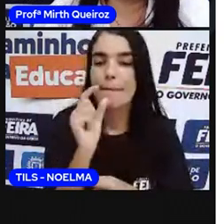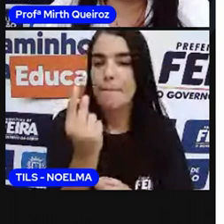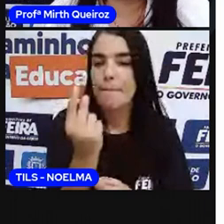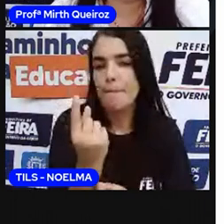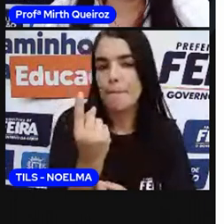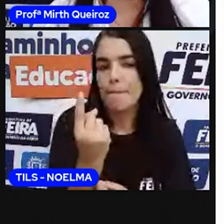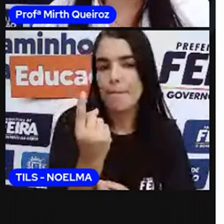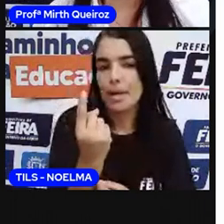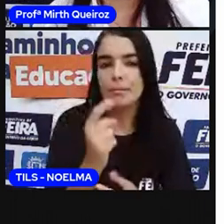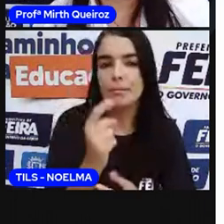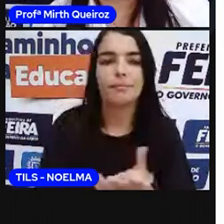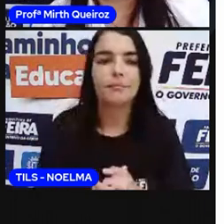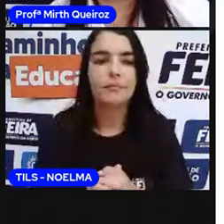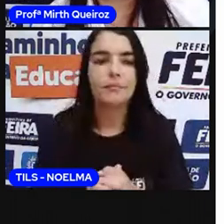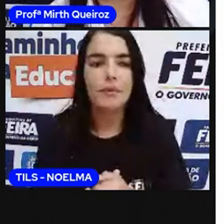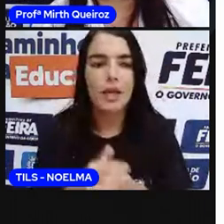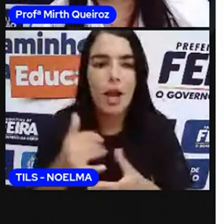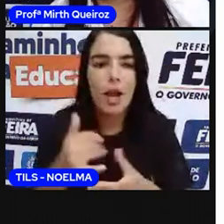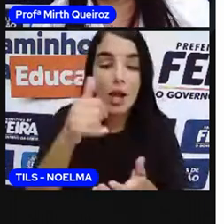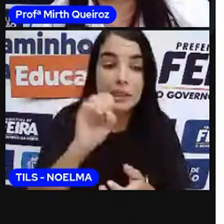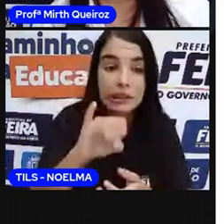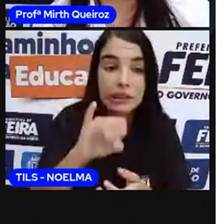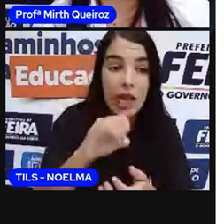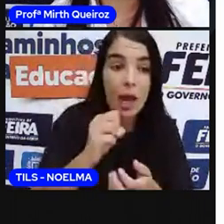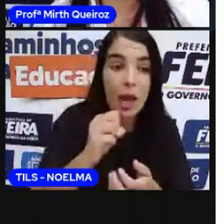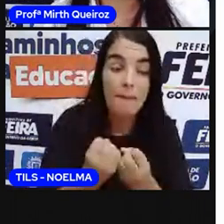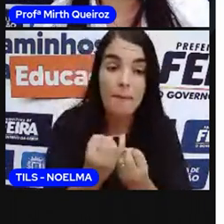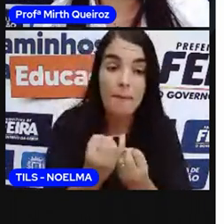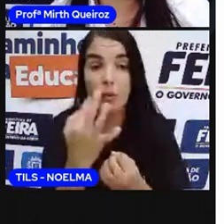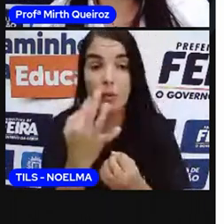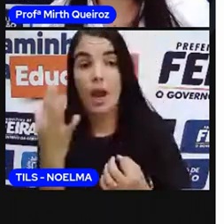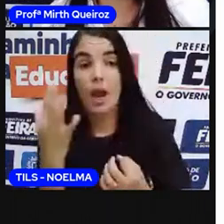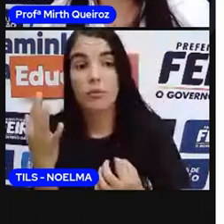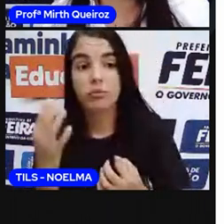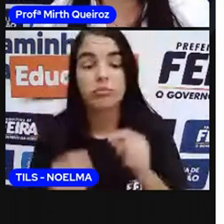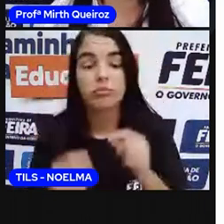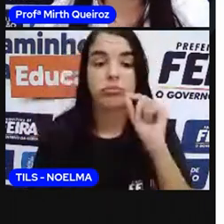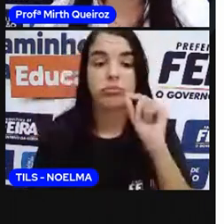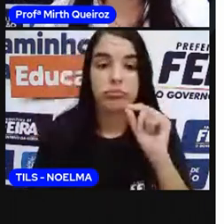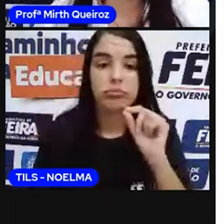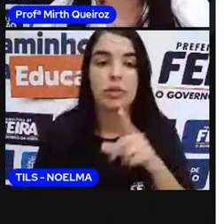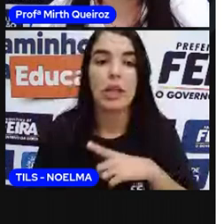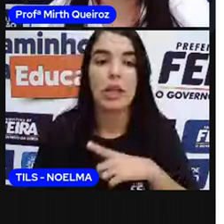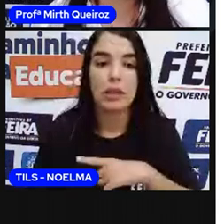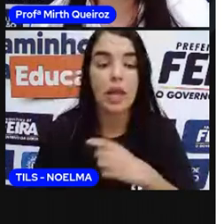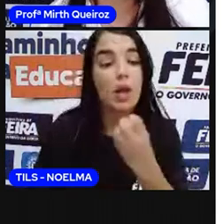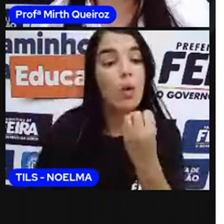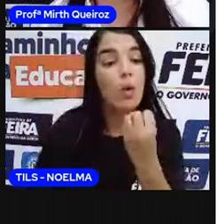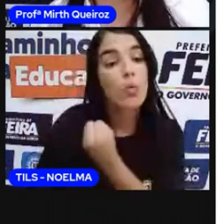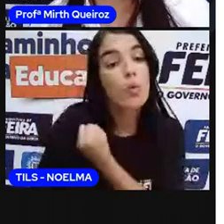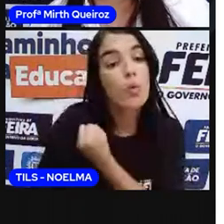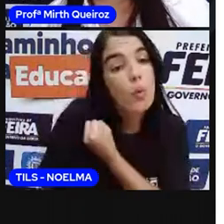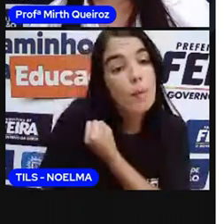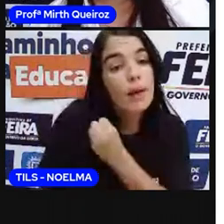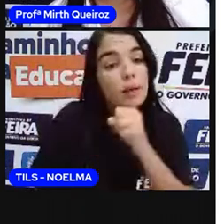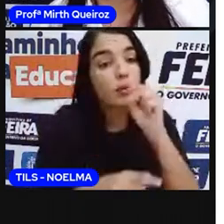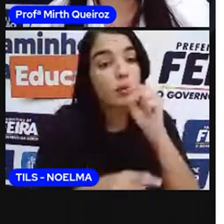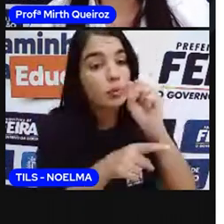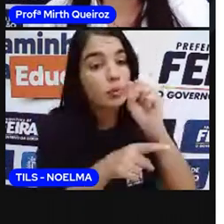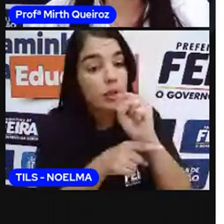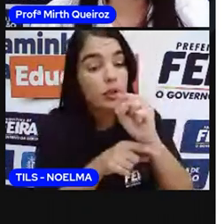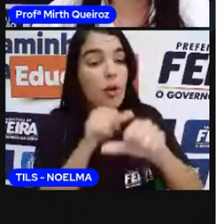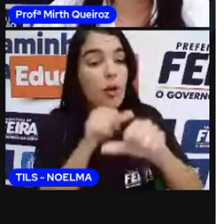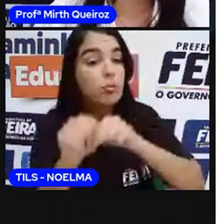uma, né? No plural indica mais de uma. E outras estão no plural. Então, o número de substantivo ele alterou.